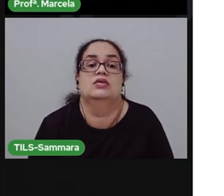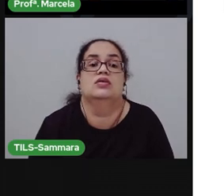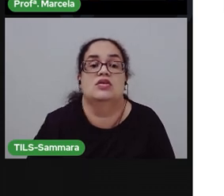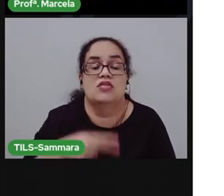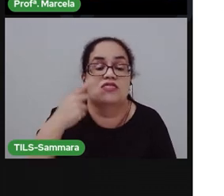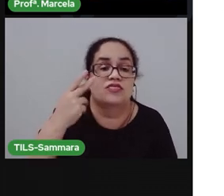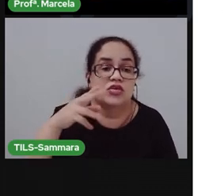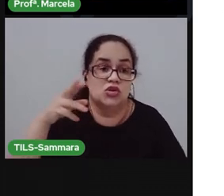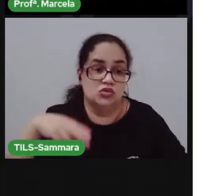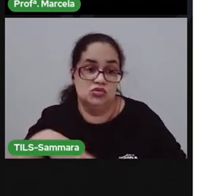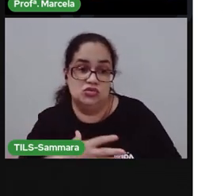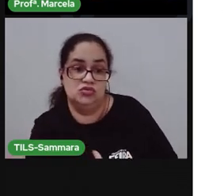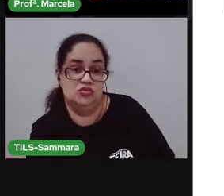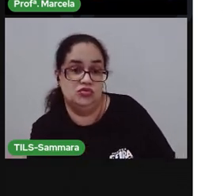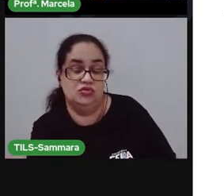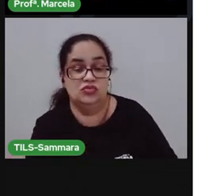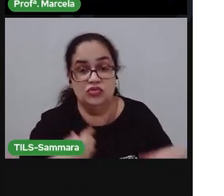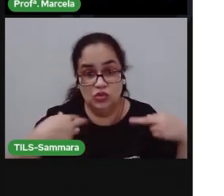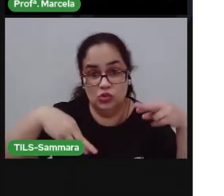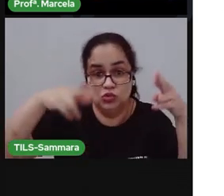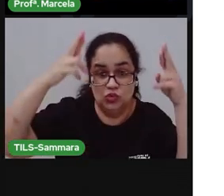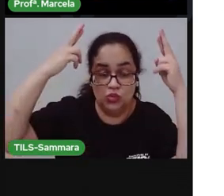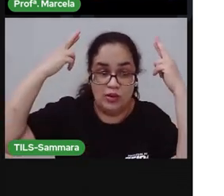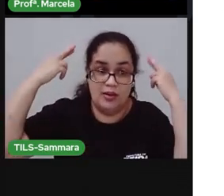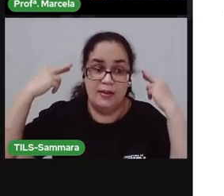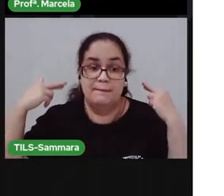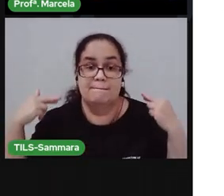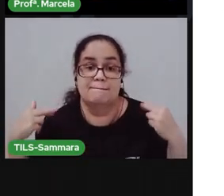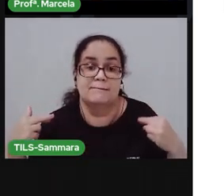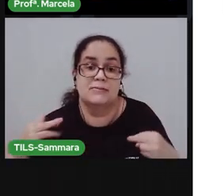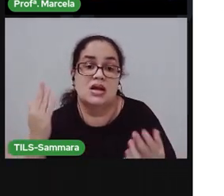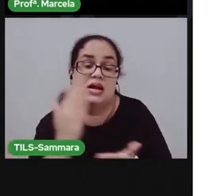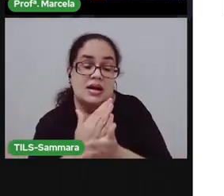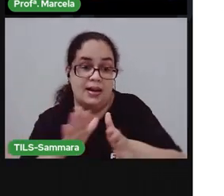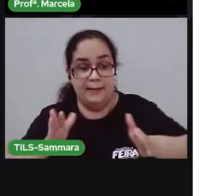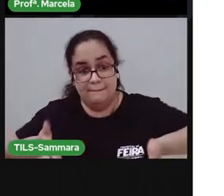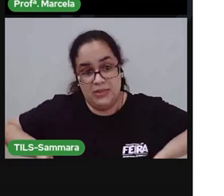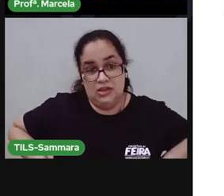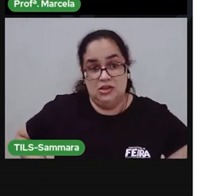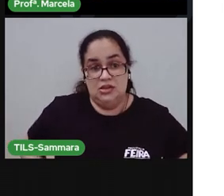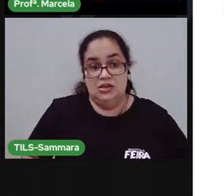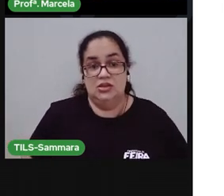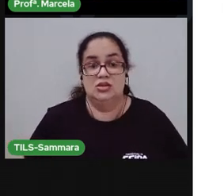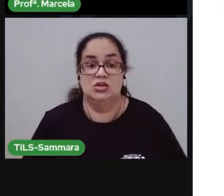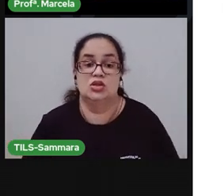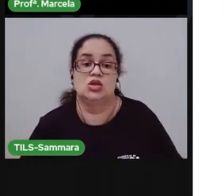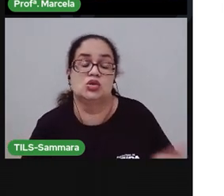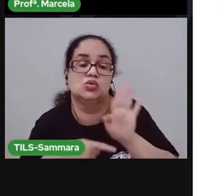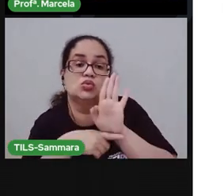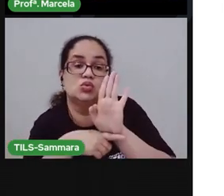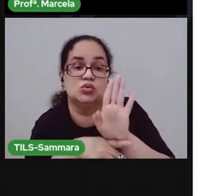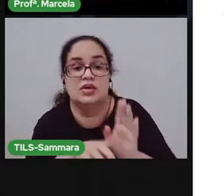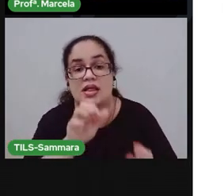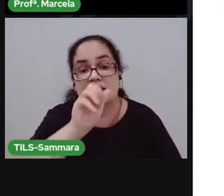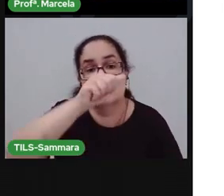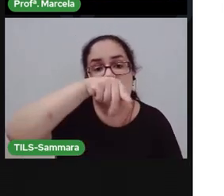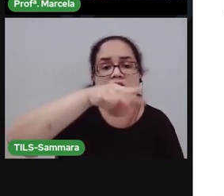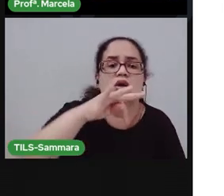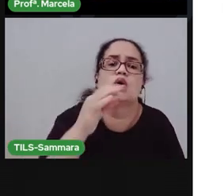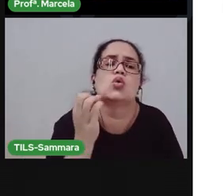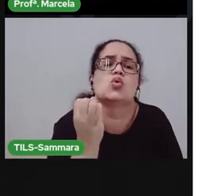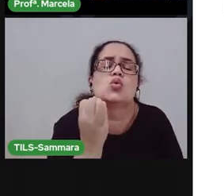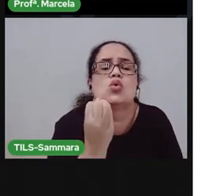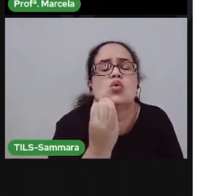Os filhotinhos da ovelha de Ana acabaram de nascer. Ajude a Ana a contar quantos